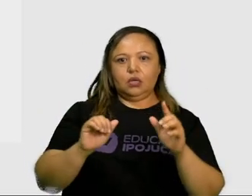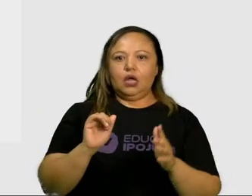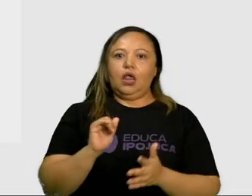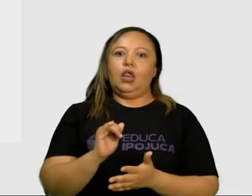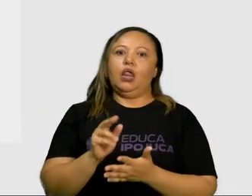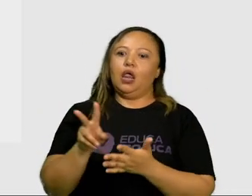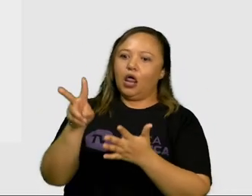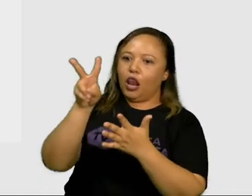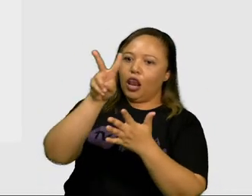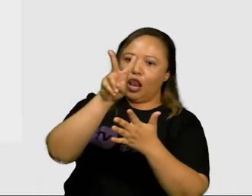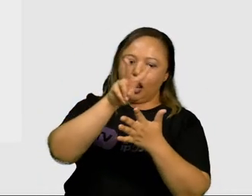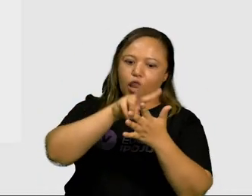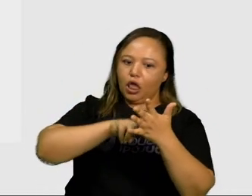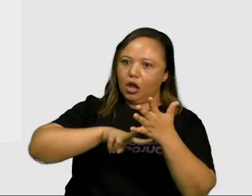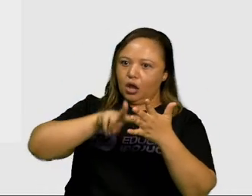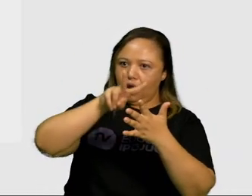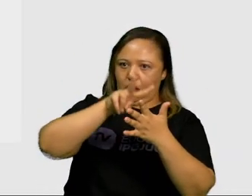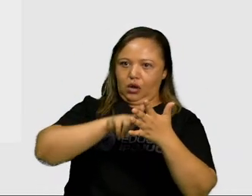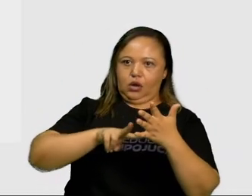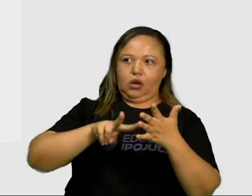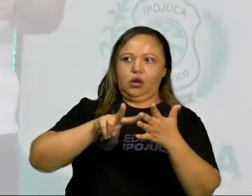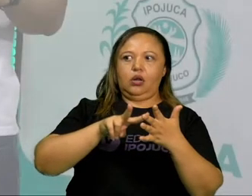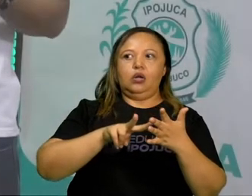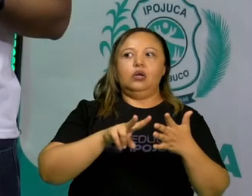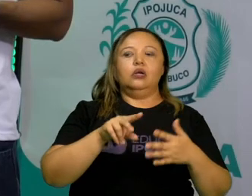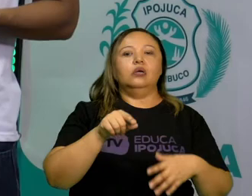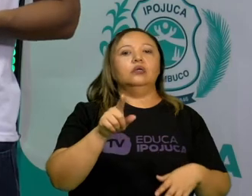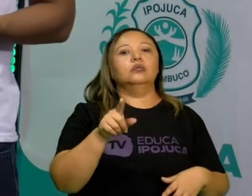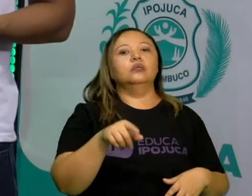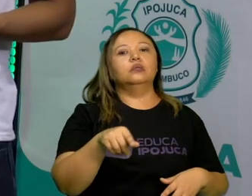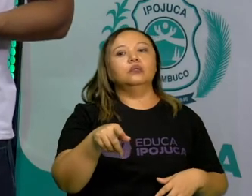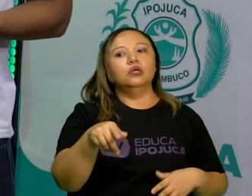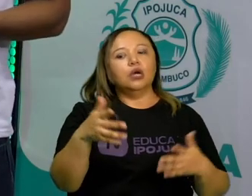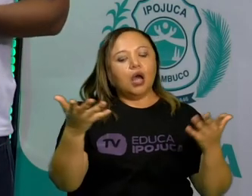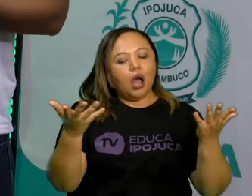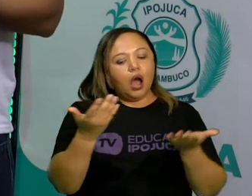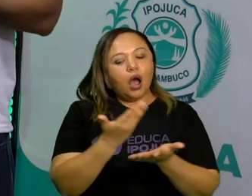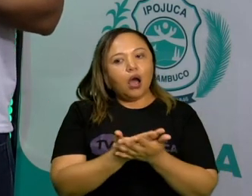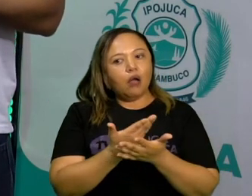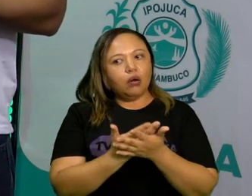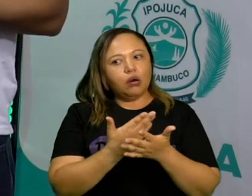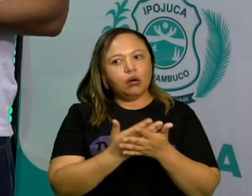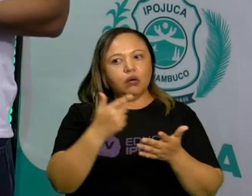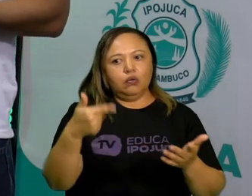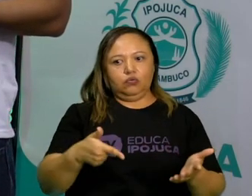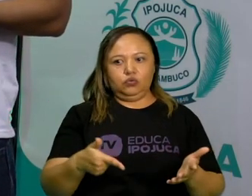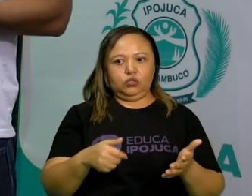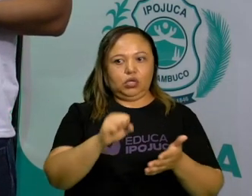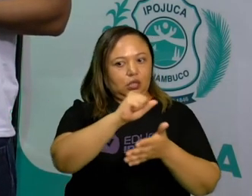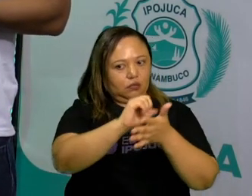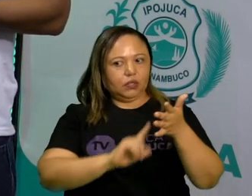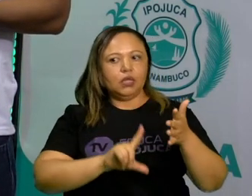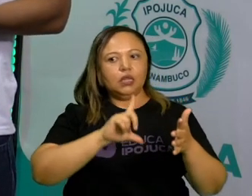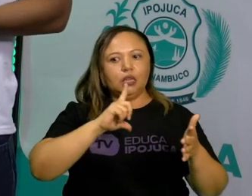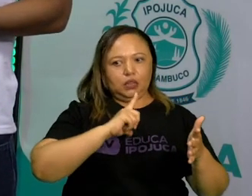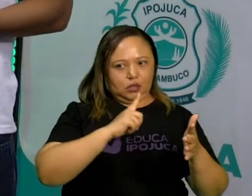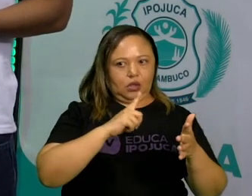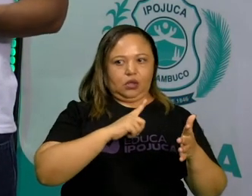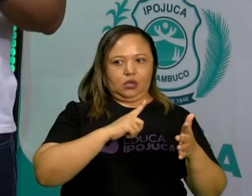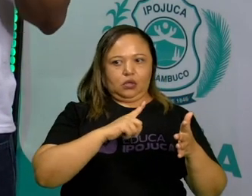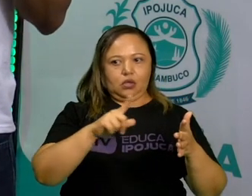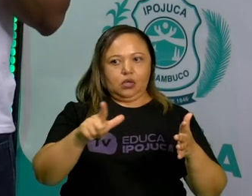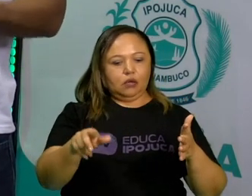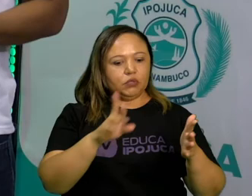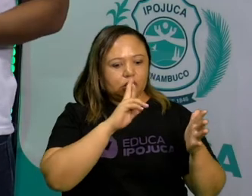QR Code, ele vai direcionar você para a atividade referente à aula de hoje, você responde a atividade no caderno, tá